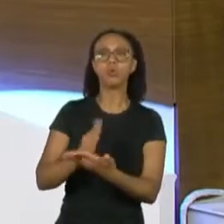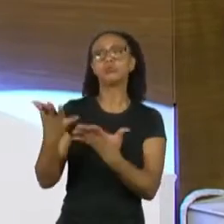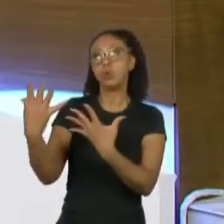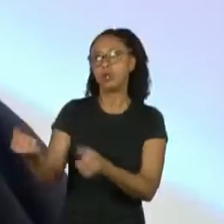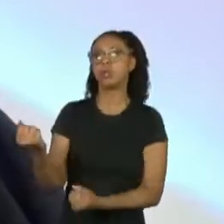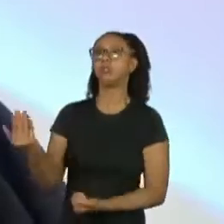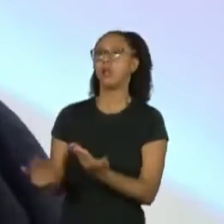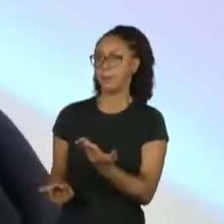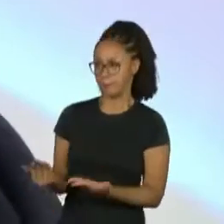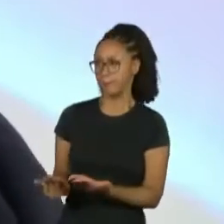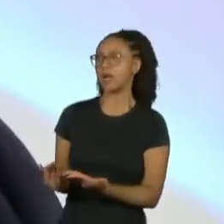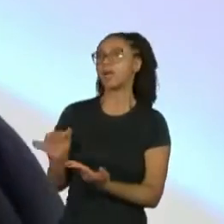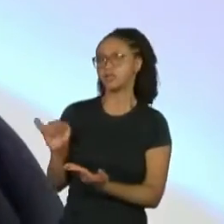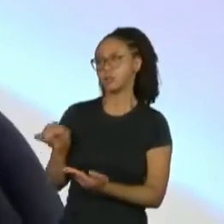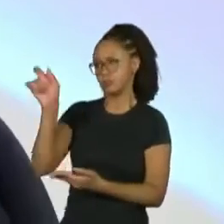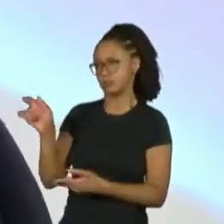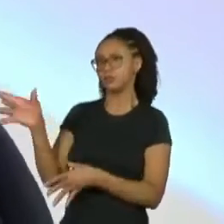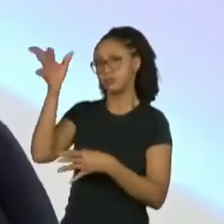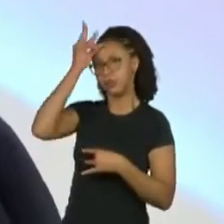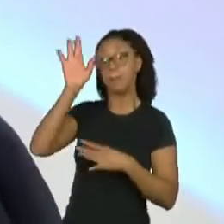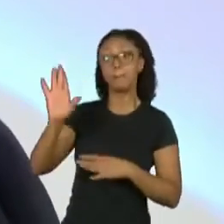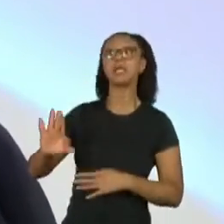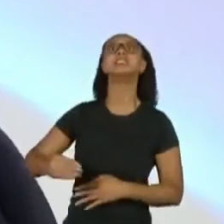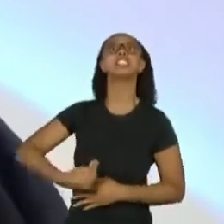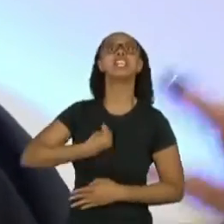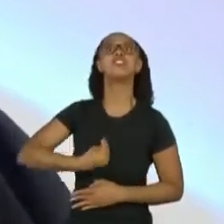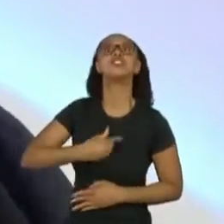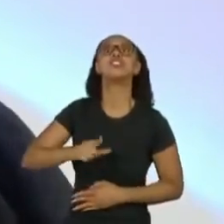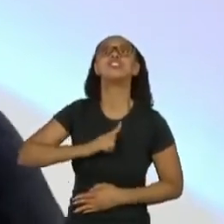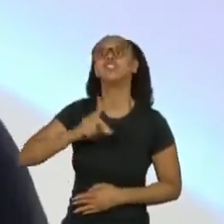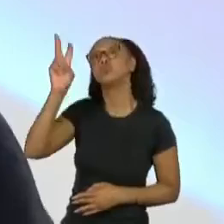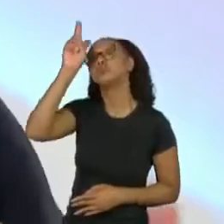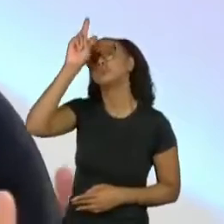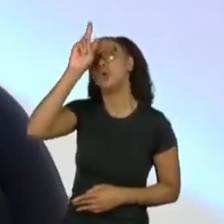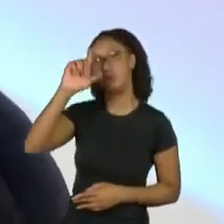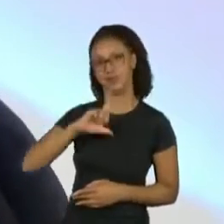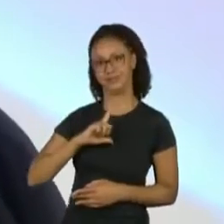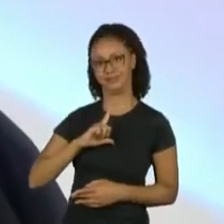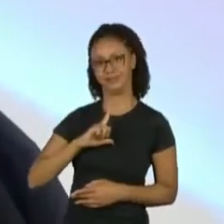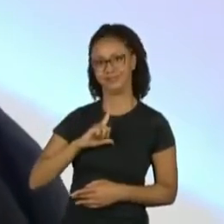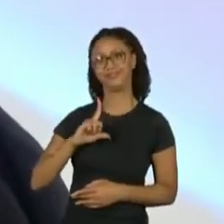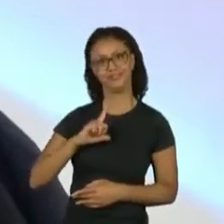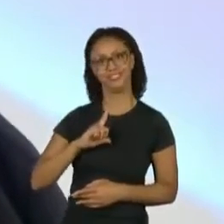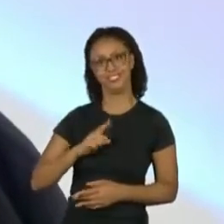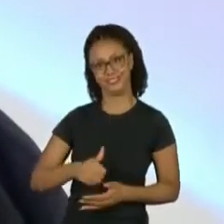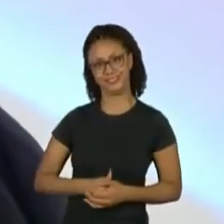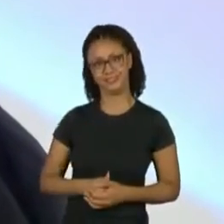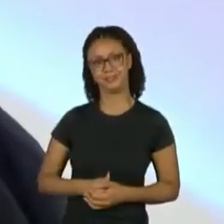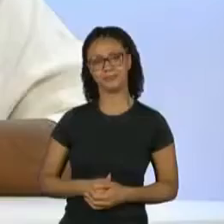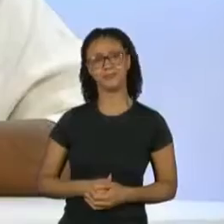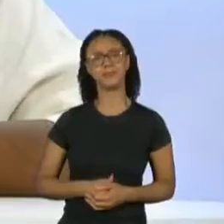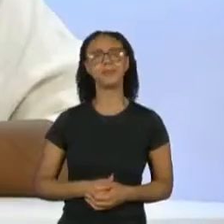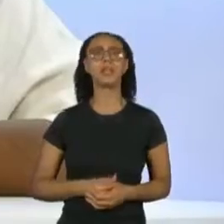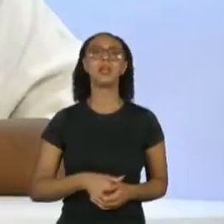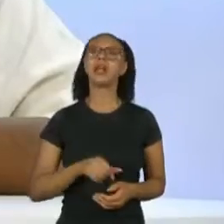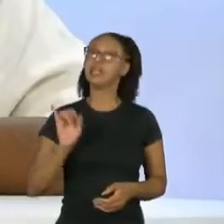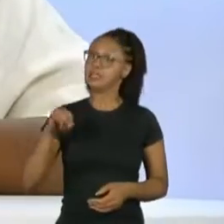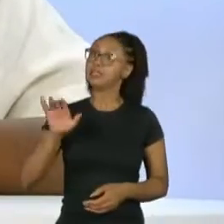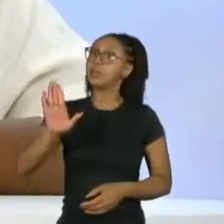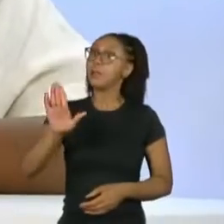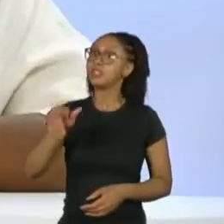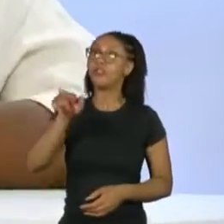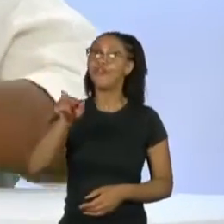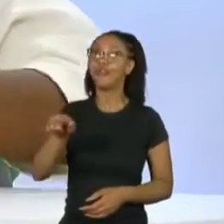empregada, mas ela existia na história, o personagem, fazia parte da trama. Mas você foi pioneira